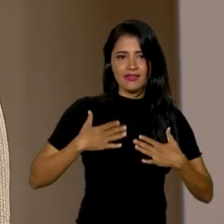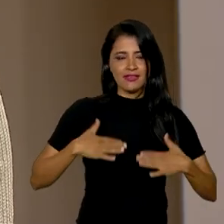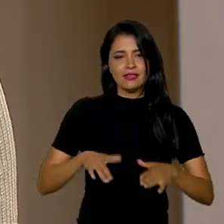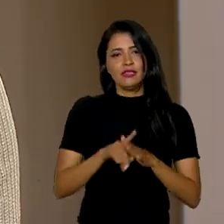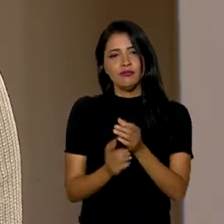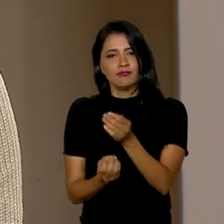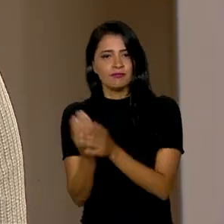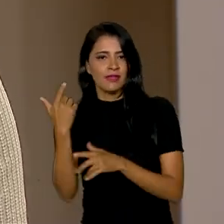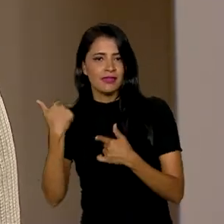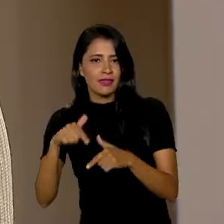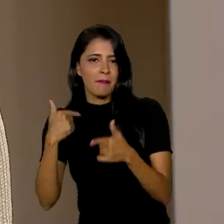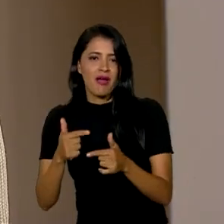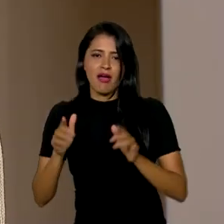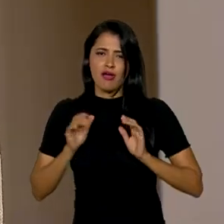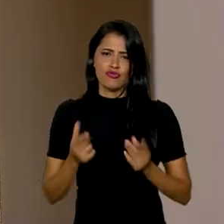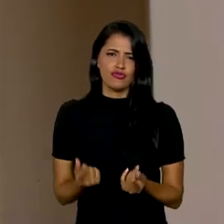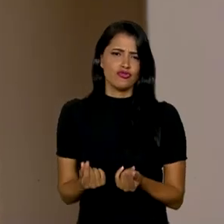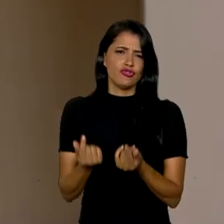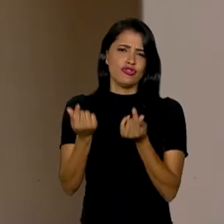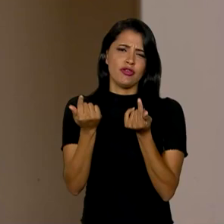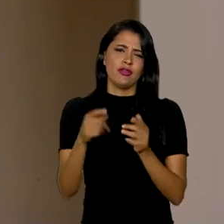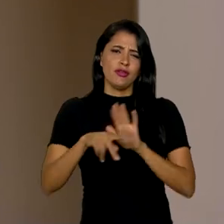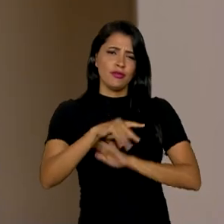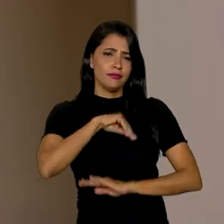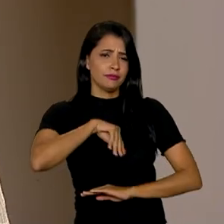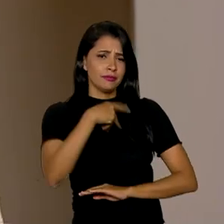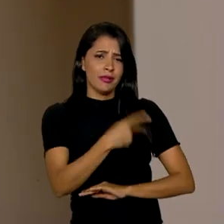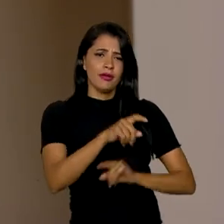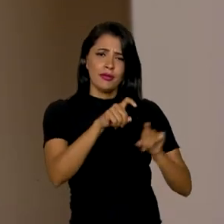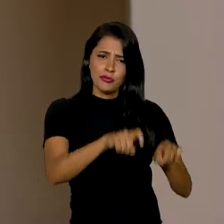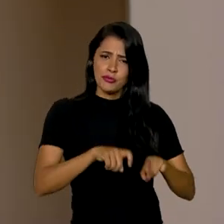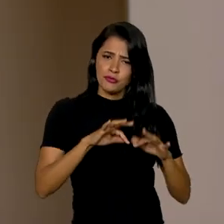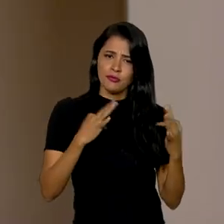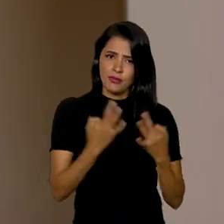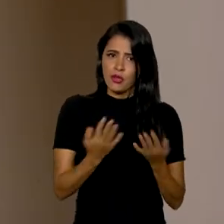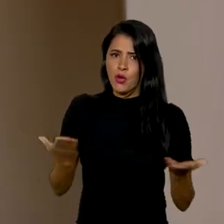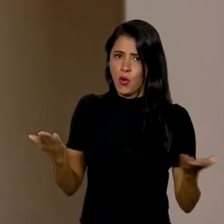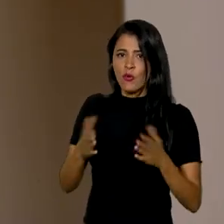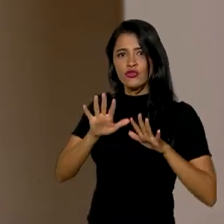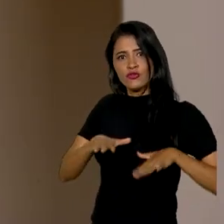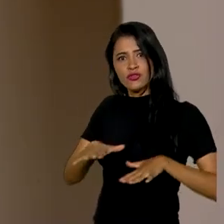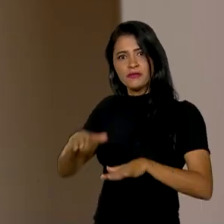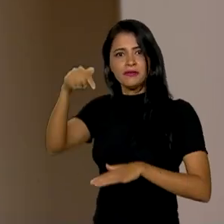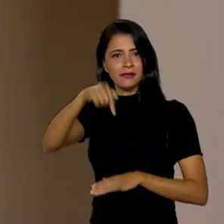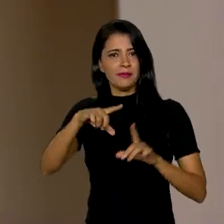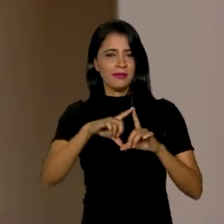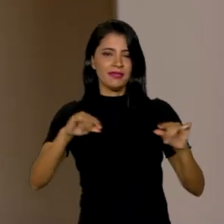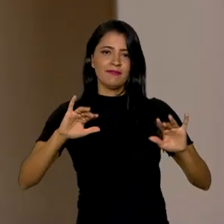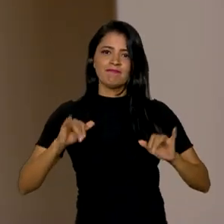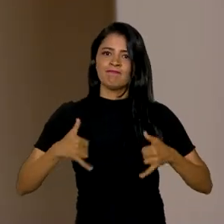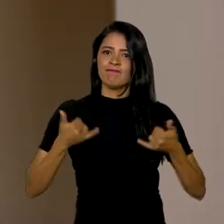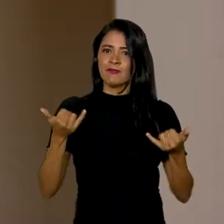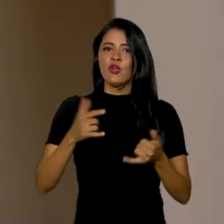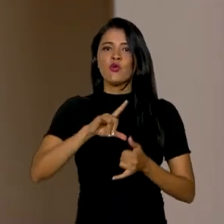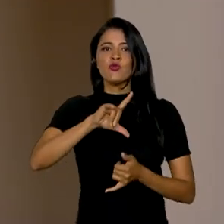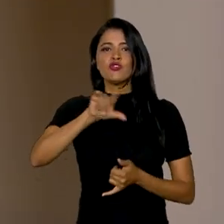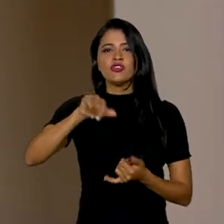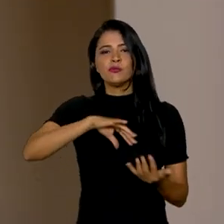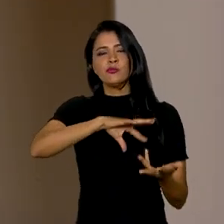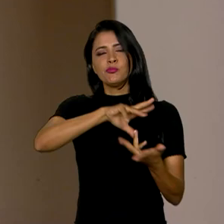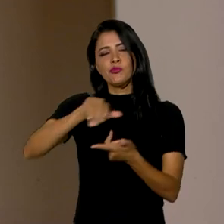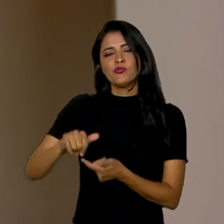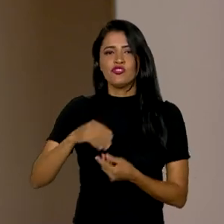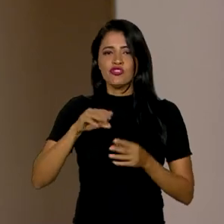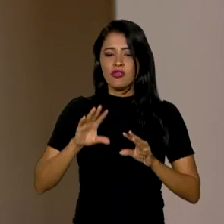empregos nas cidades e renda para os agricultores familiares. Hoje, um desfile aqui em Brasília celebrou o Dia Mundial do Algodão,